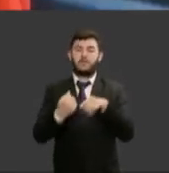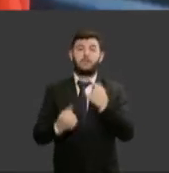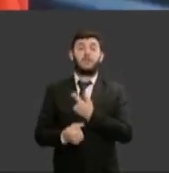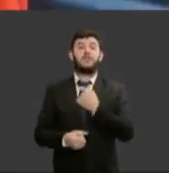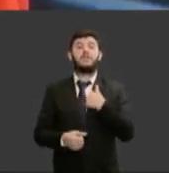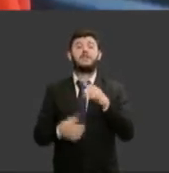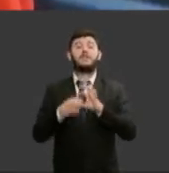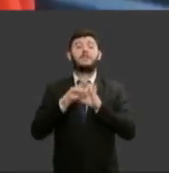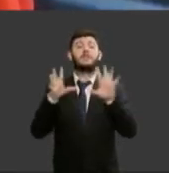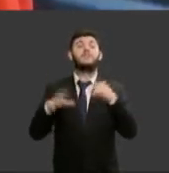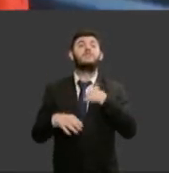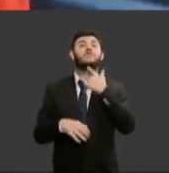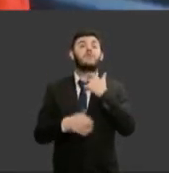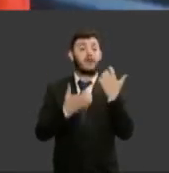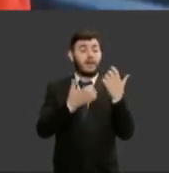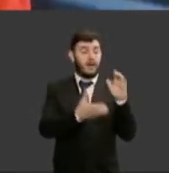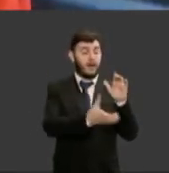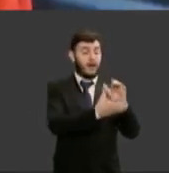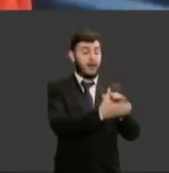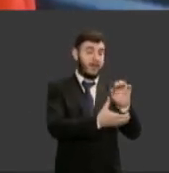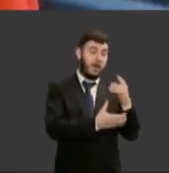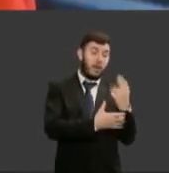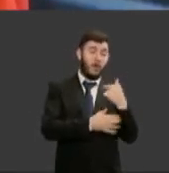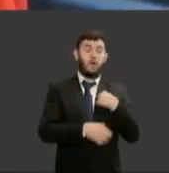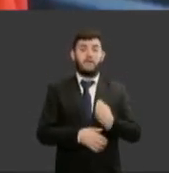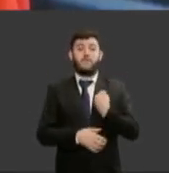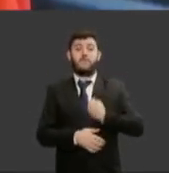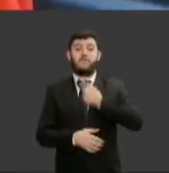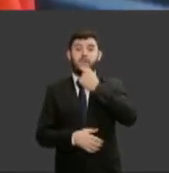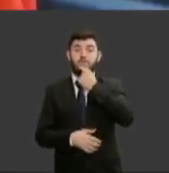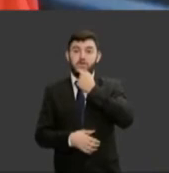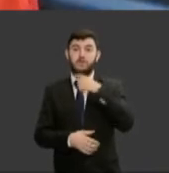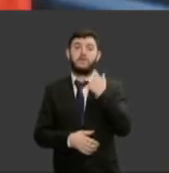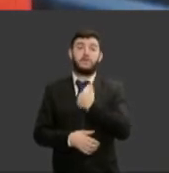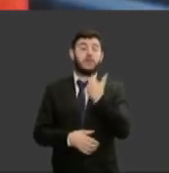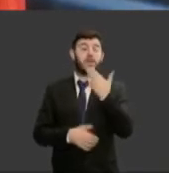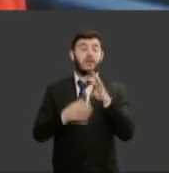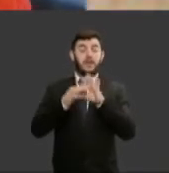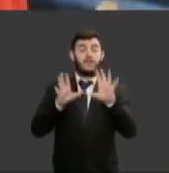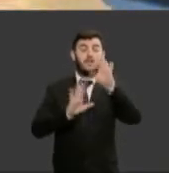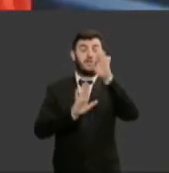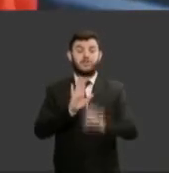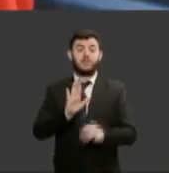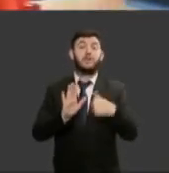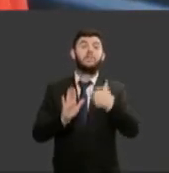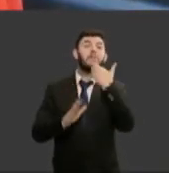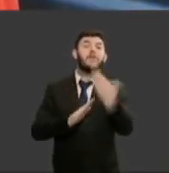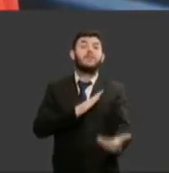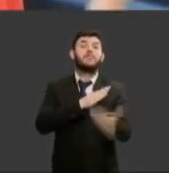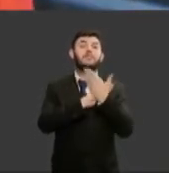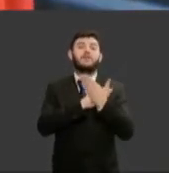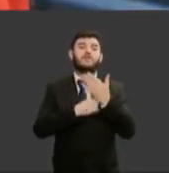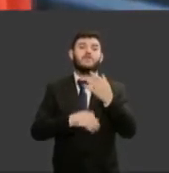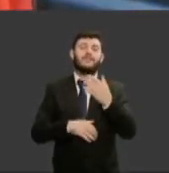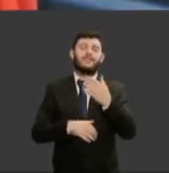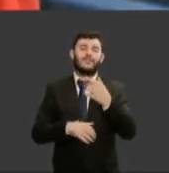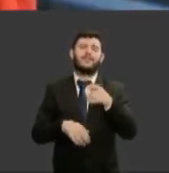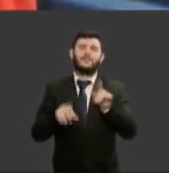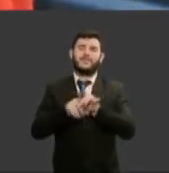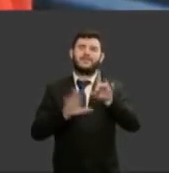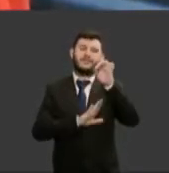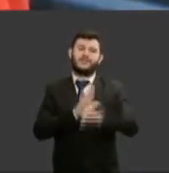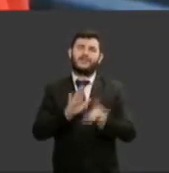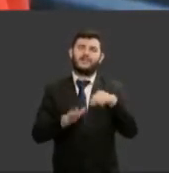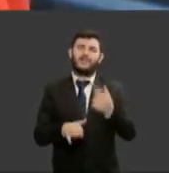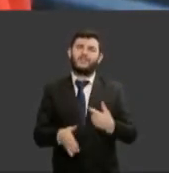de denunciar com o direito de pedir ajuda com o direito de ter voz graças a essas mulheres nós chegamos até aqui na condição